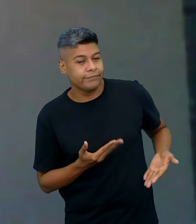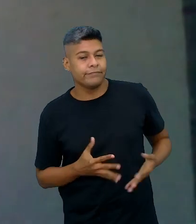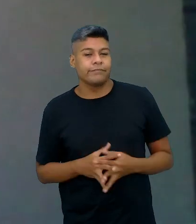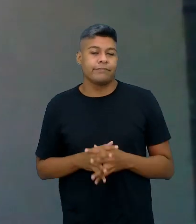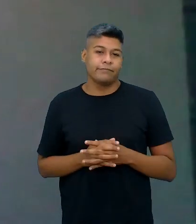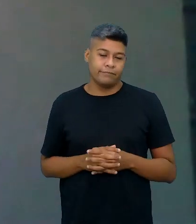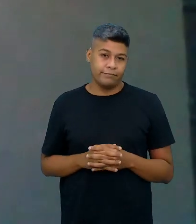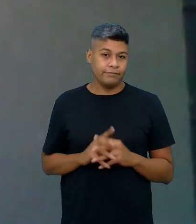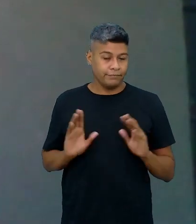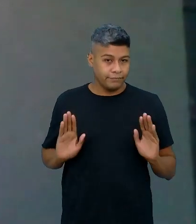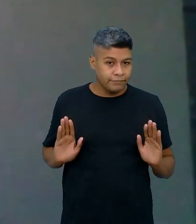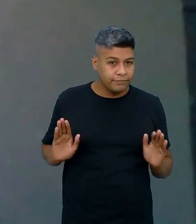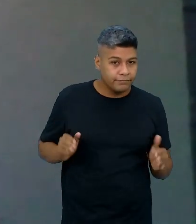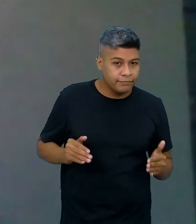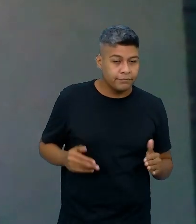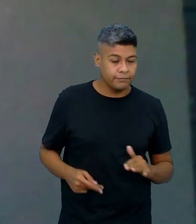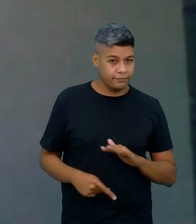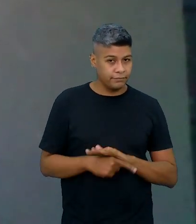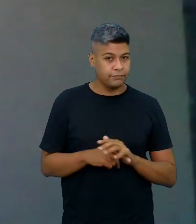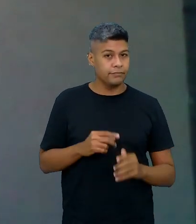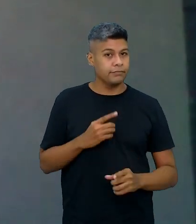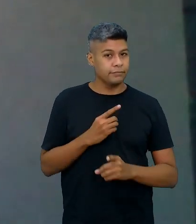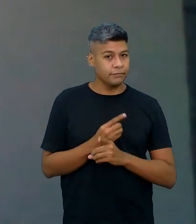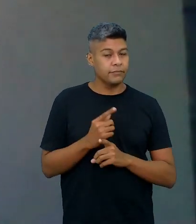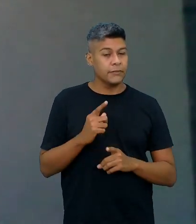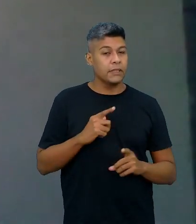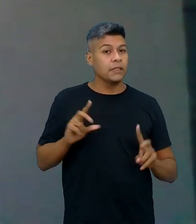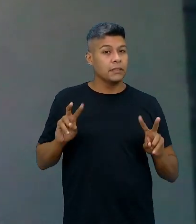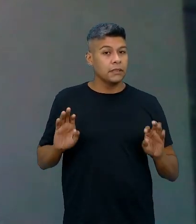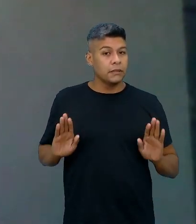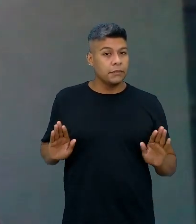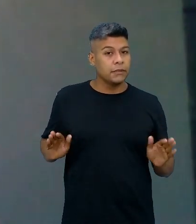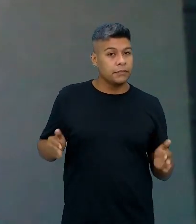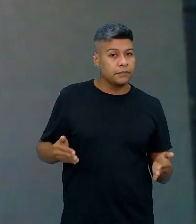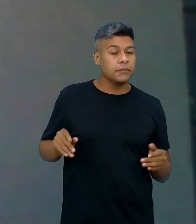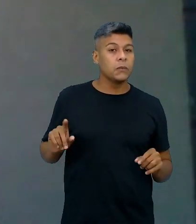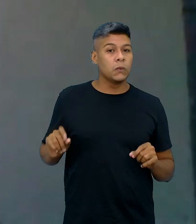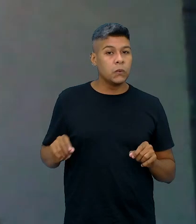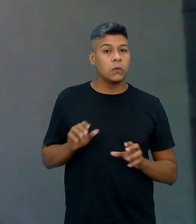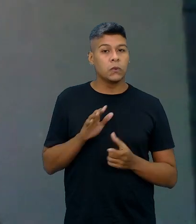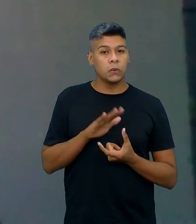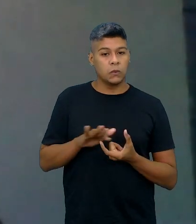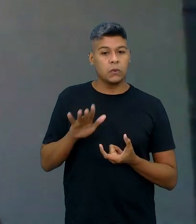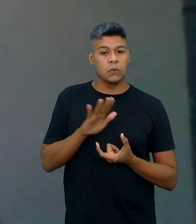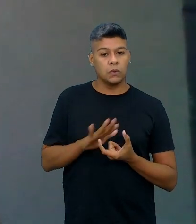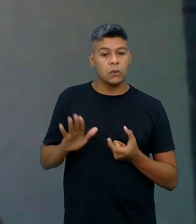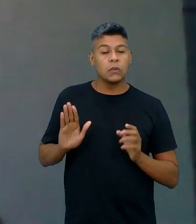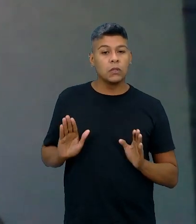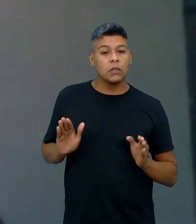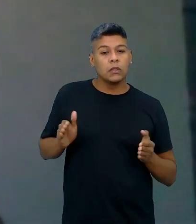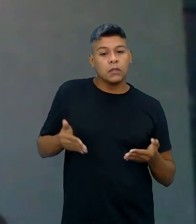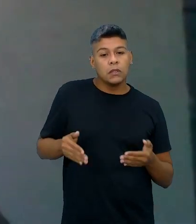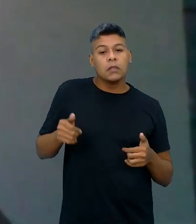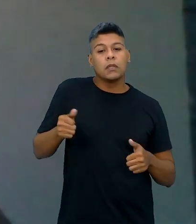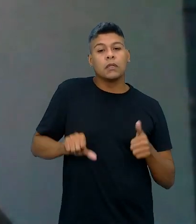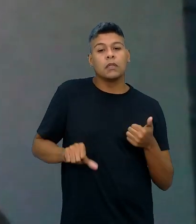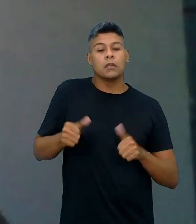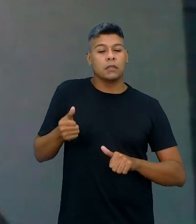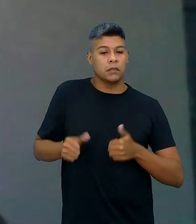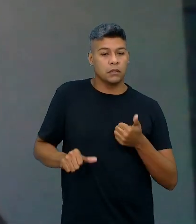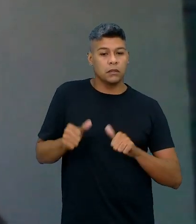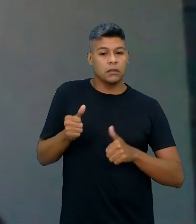O enfoque dado para esse encontro, ele tem como tema central o letramento com foco em análise